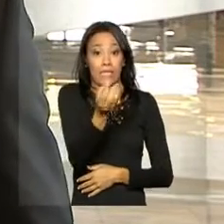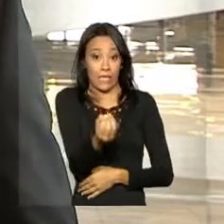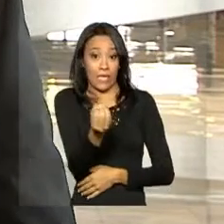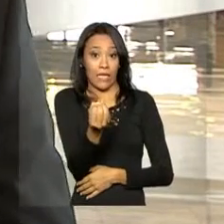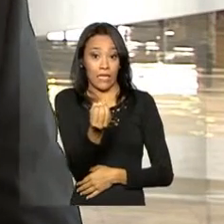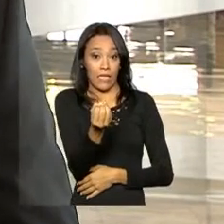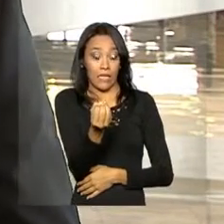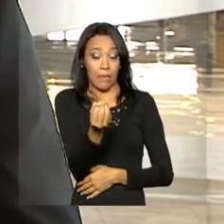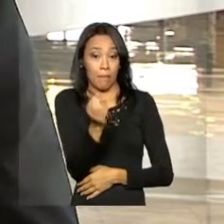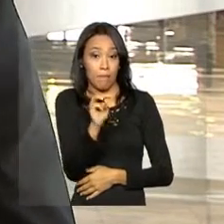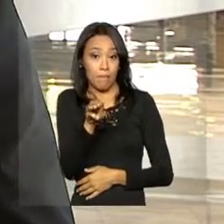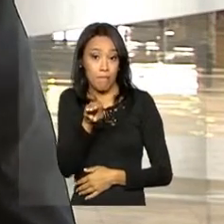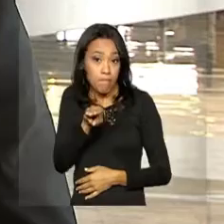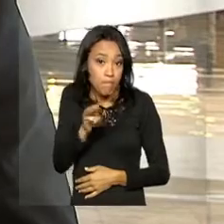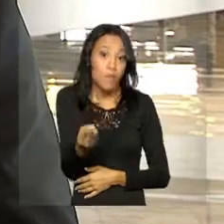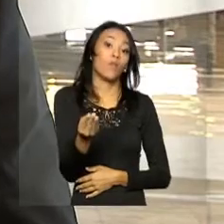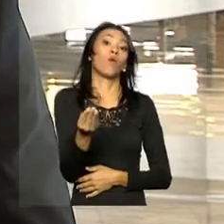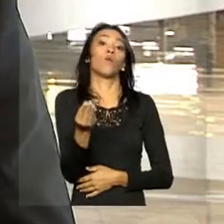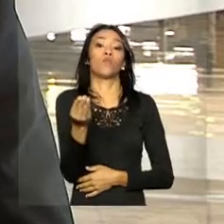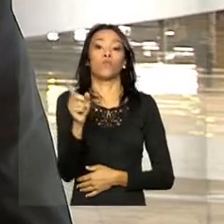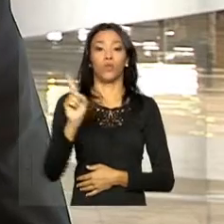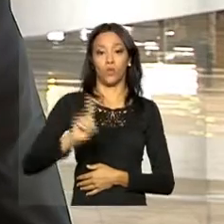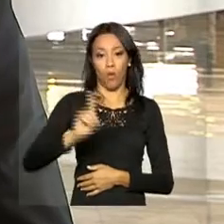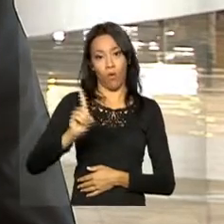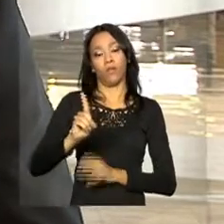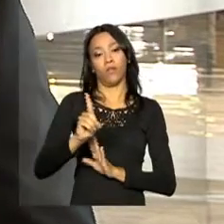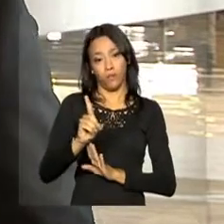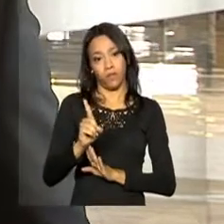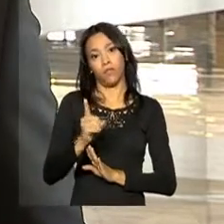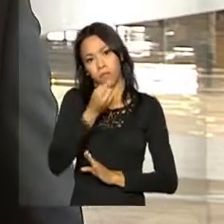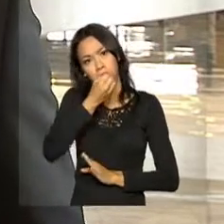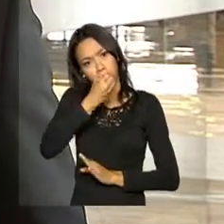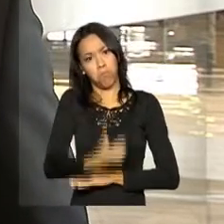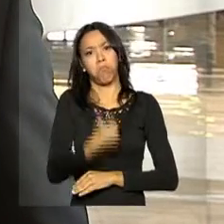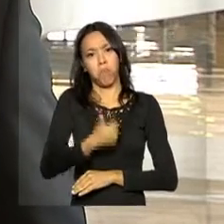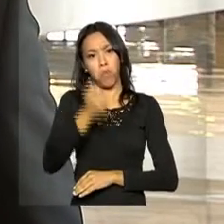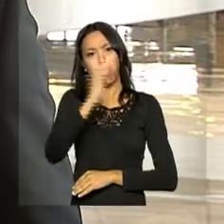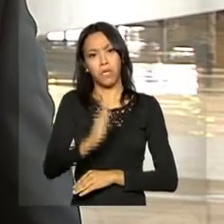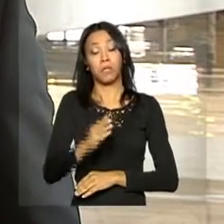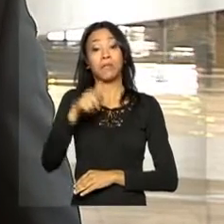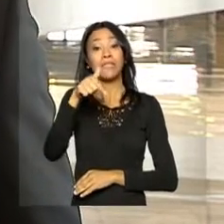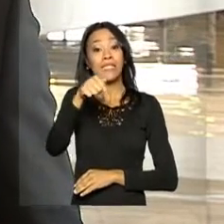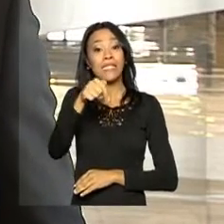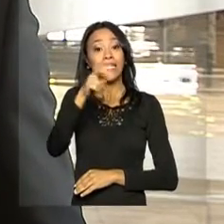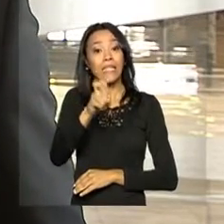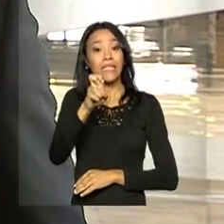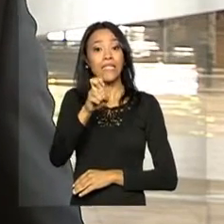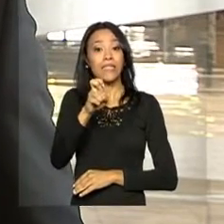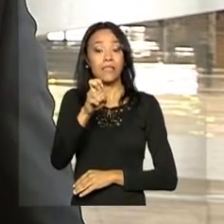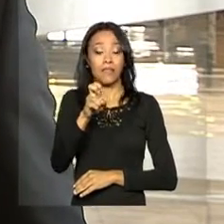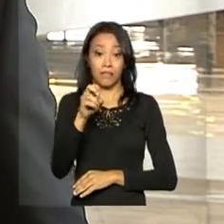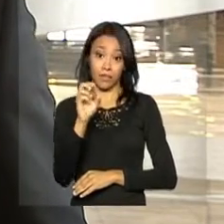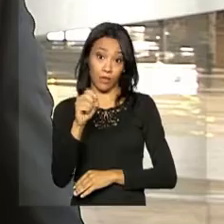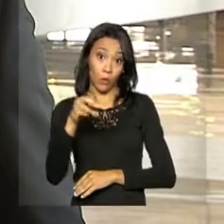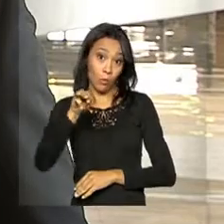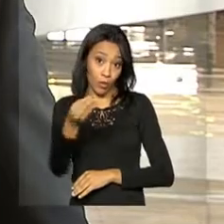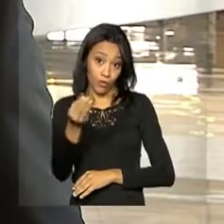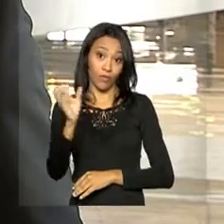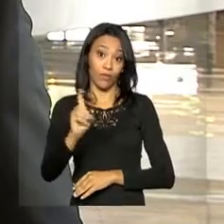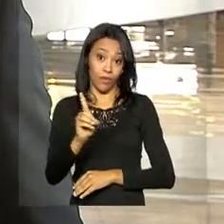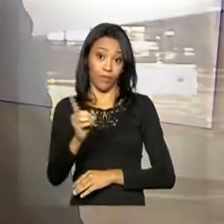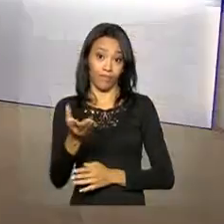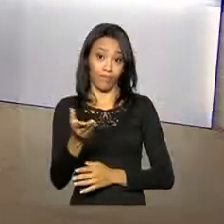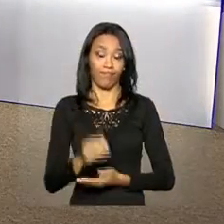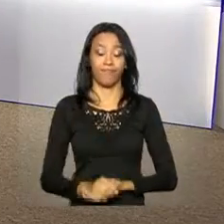de dólares, com um saldo positivo para o Brasil de 75 milhões de dólares. Daniele.